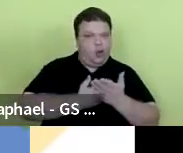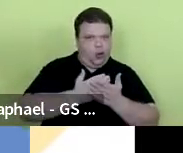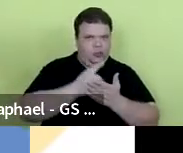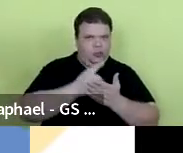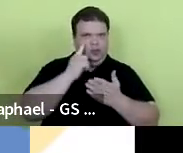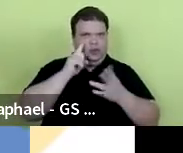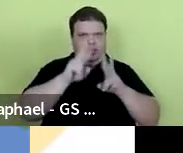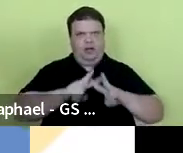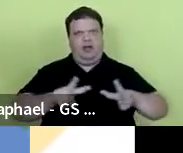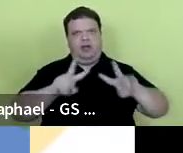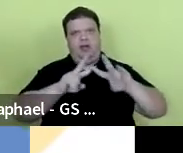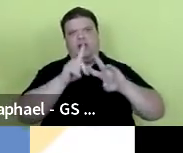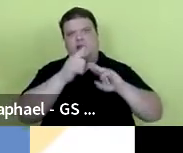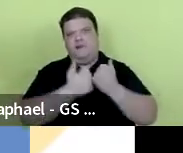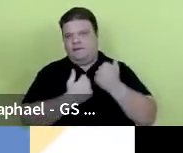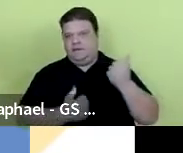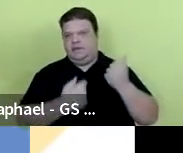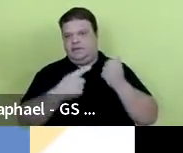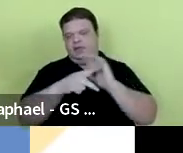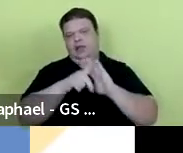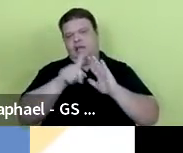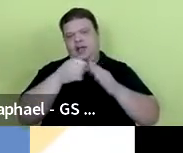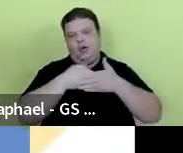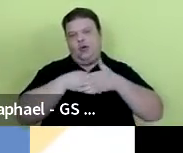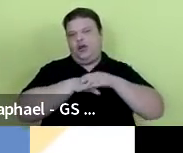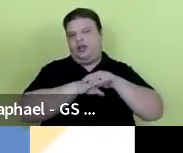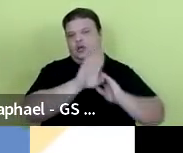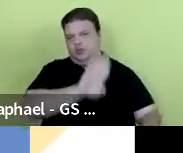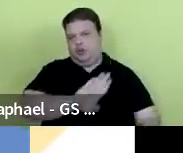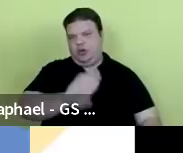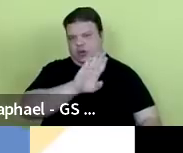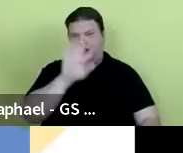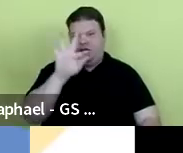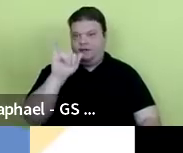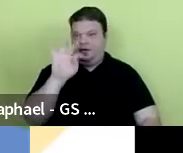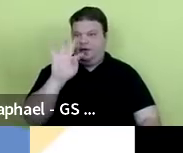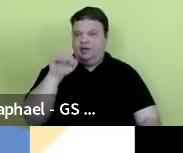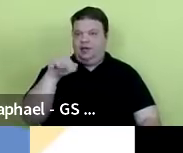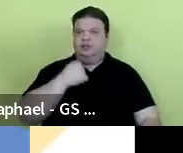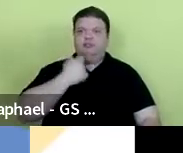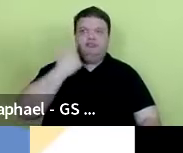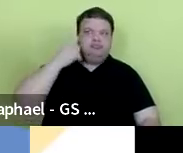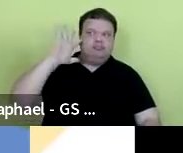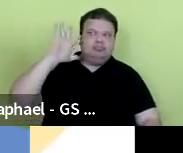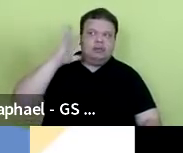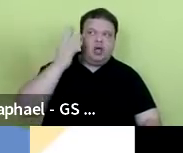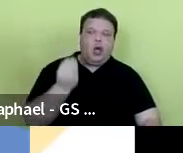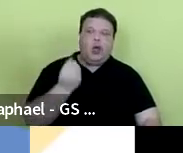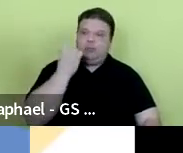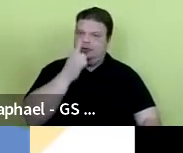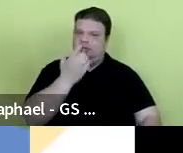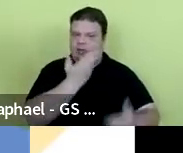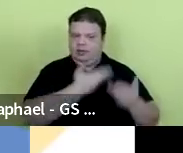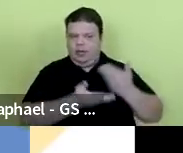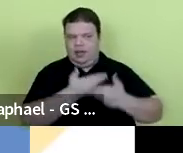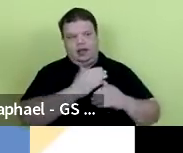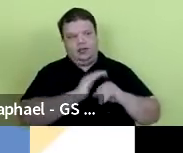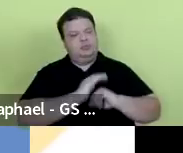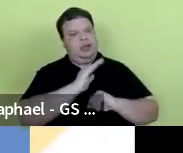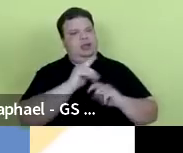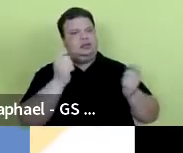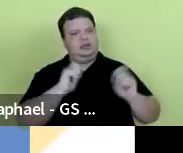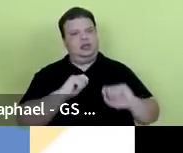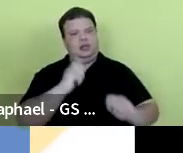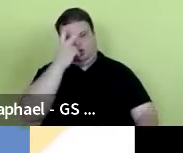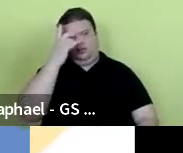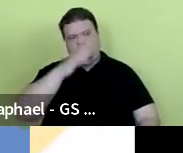de pesquisa e coleções biológicas, a equipe toda de Fátima, a pensar como é que a gente poderia fazer para interagir mais com os